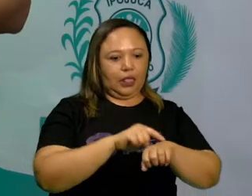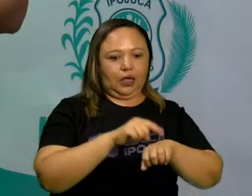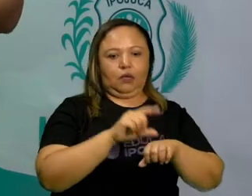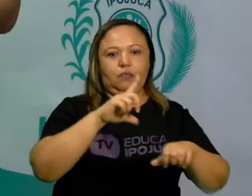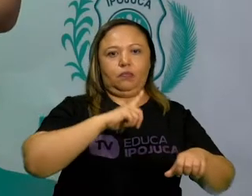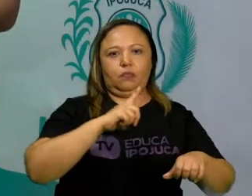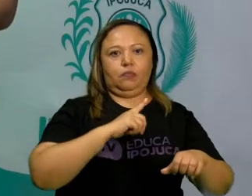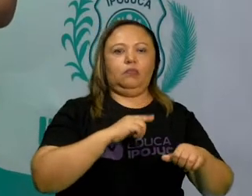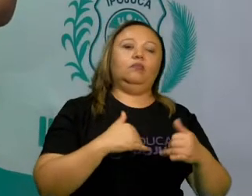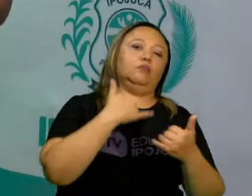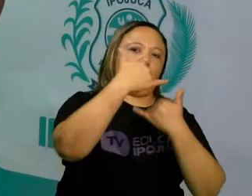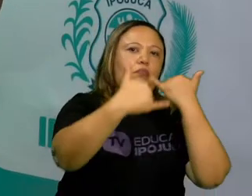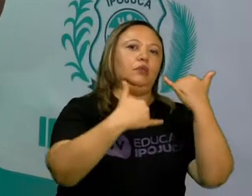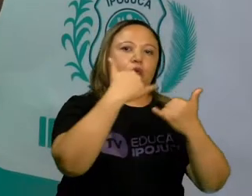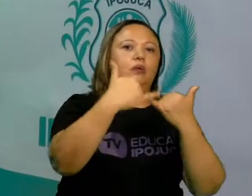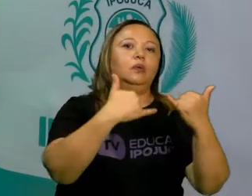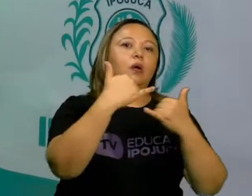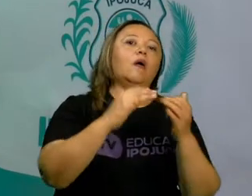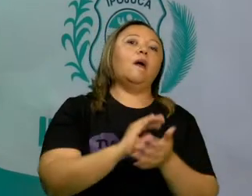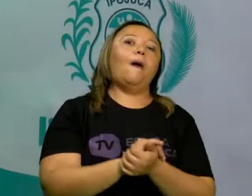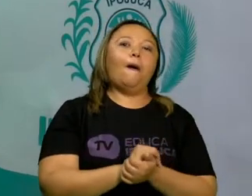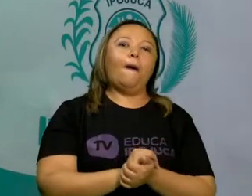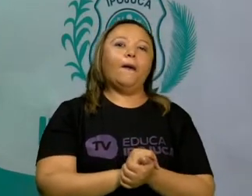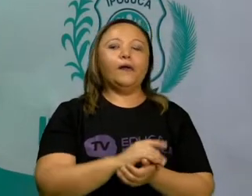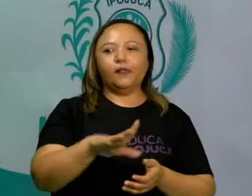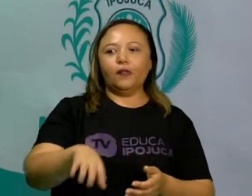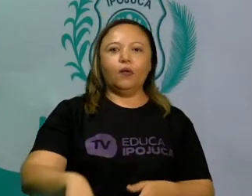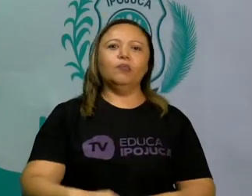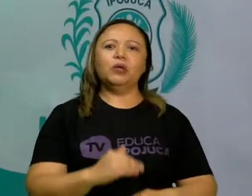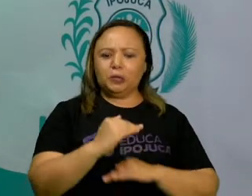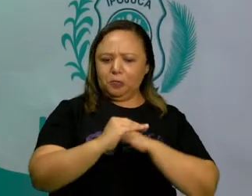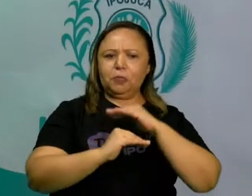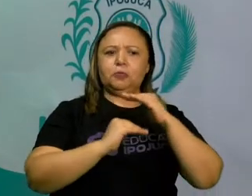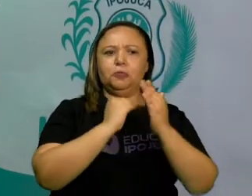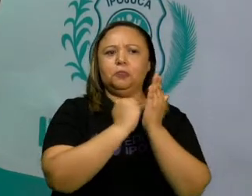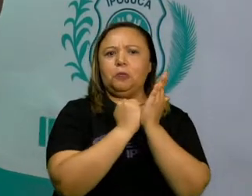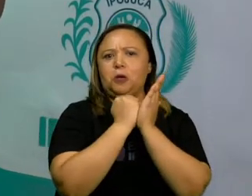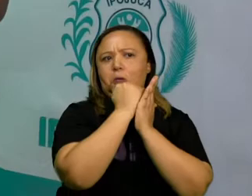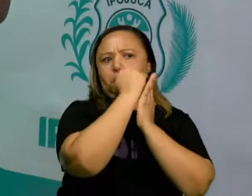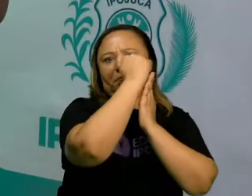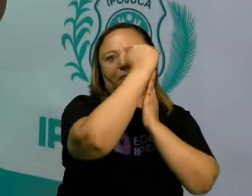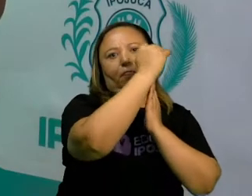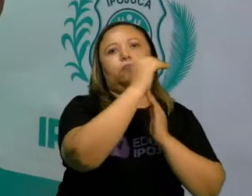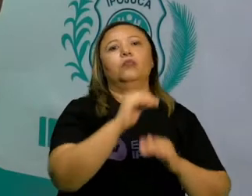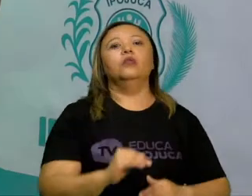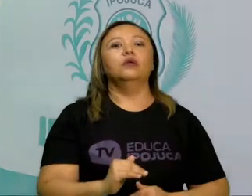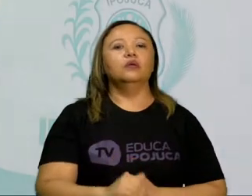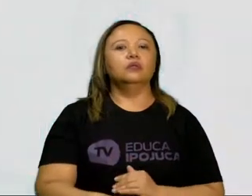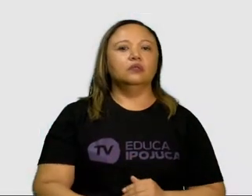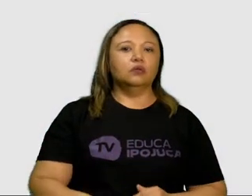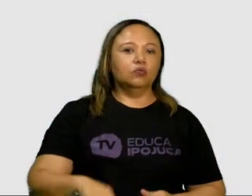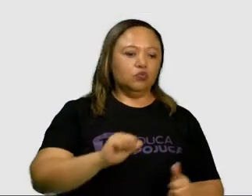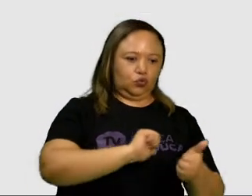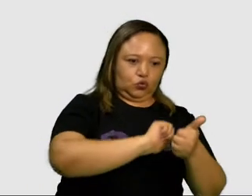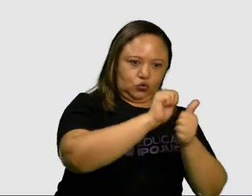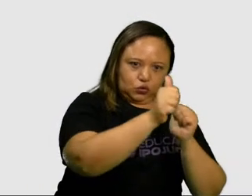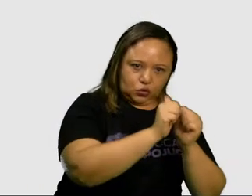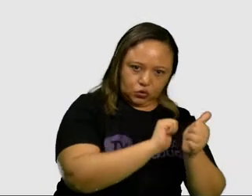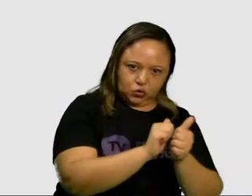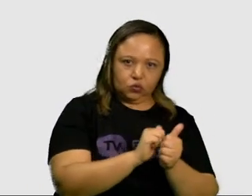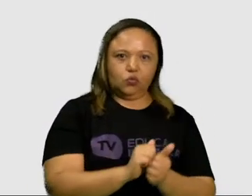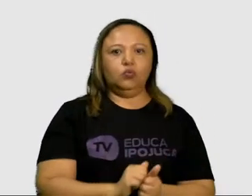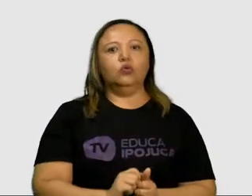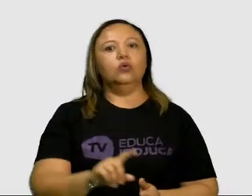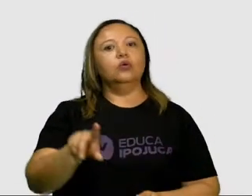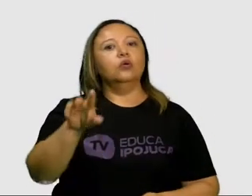E os jogos, eles vão ser, então, classificados de duas maneiras. O jogo de sorte,